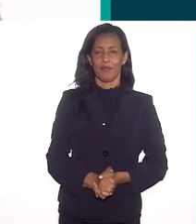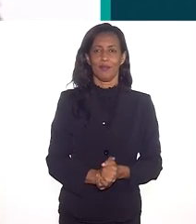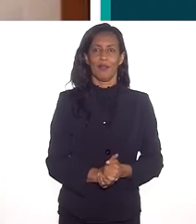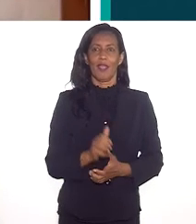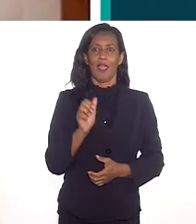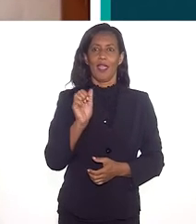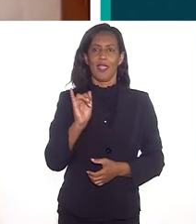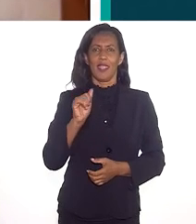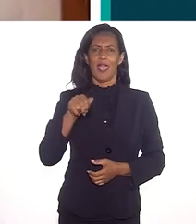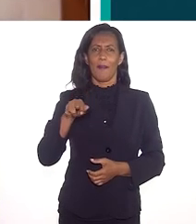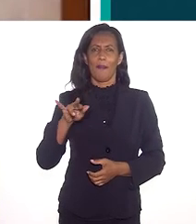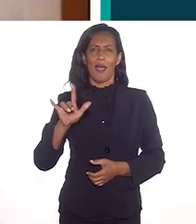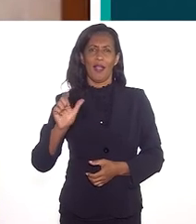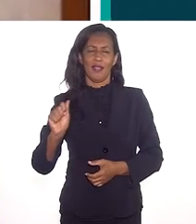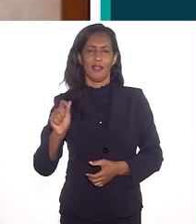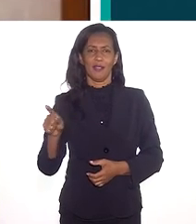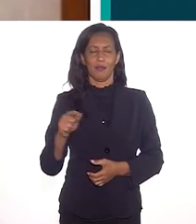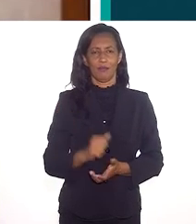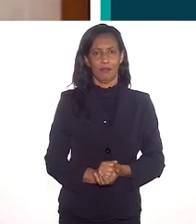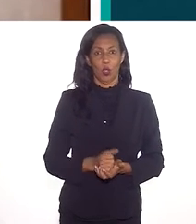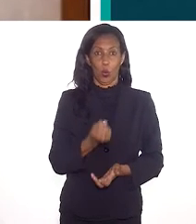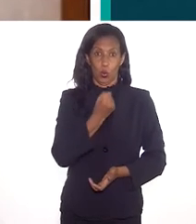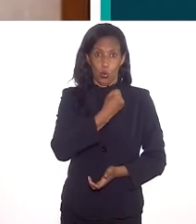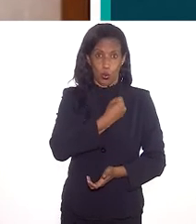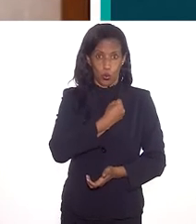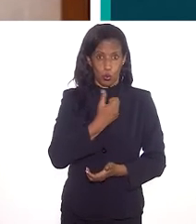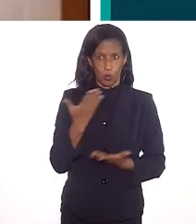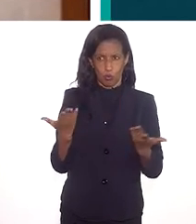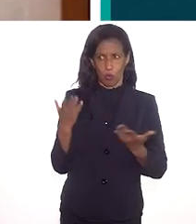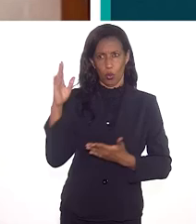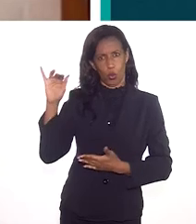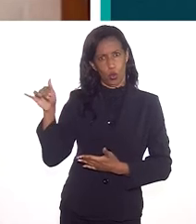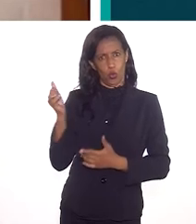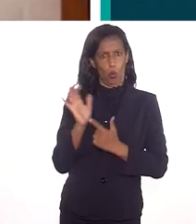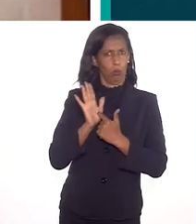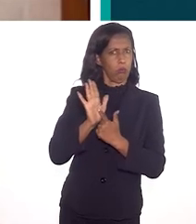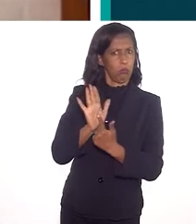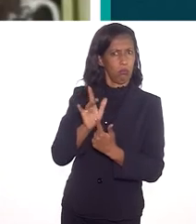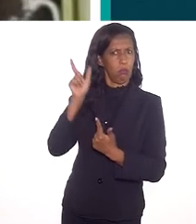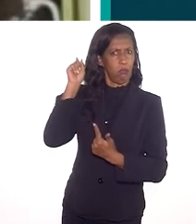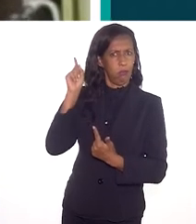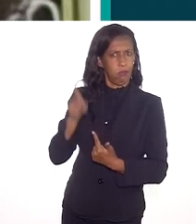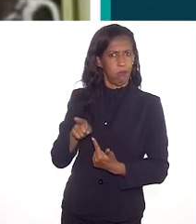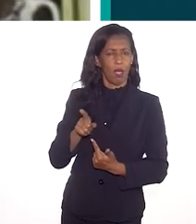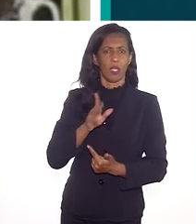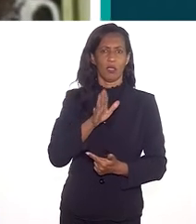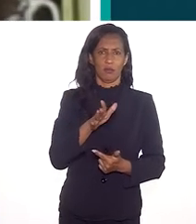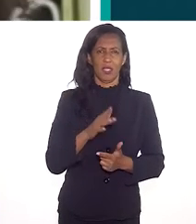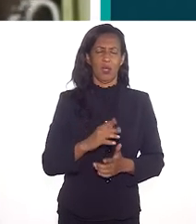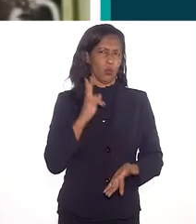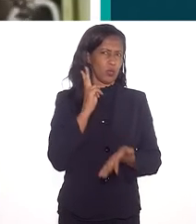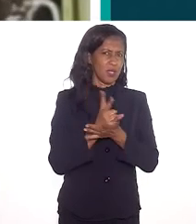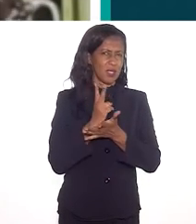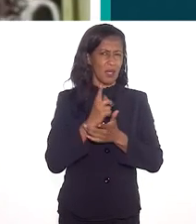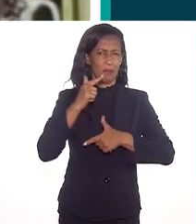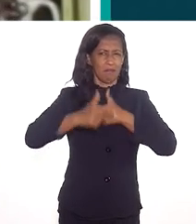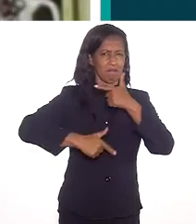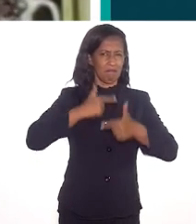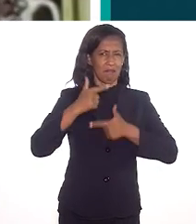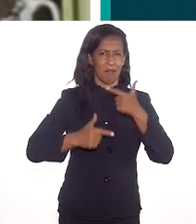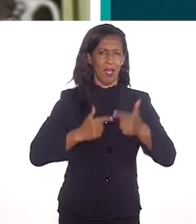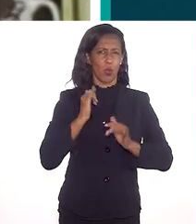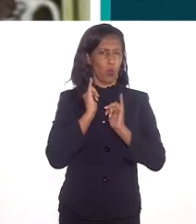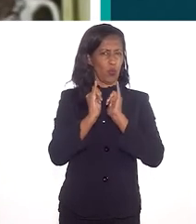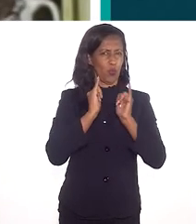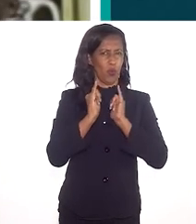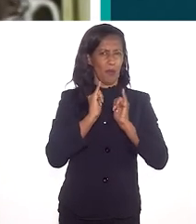Ok, obrigado, Fernanda. E a Mária, por favor. Sim, eu acho que os dados que o João nos apresenta, eu sempre trabalho com